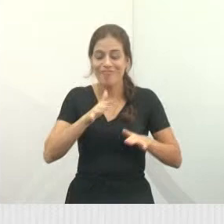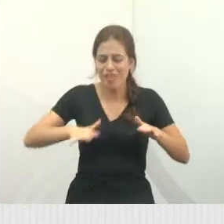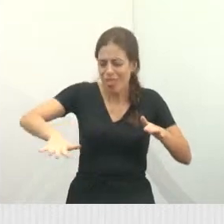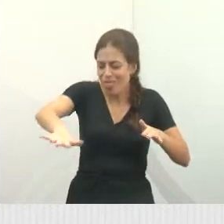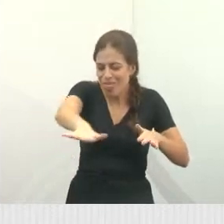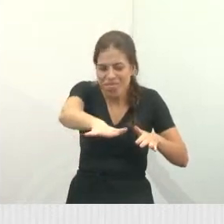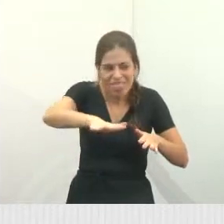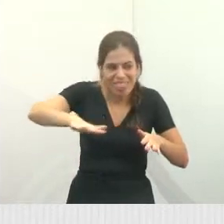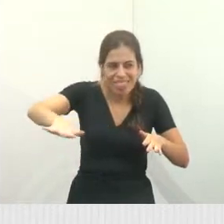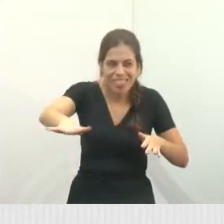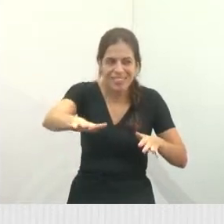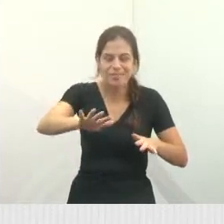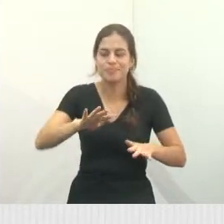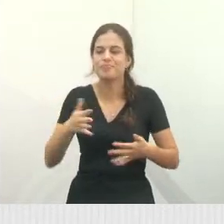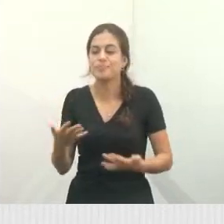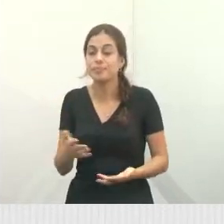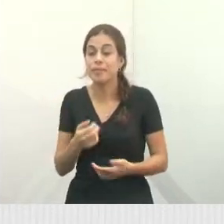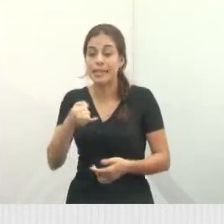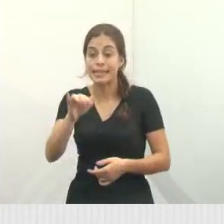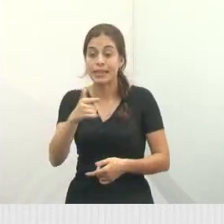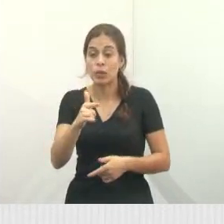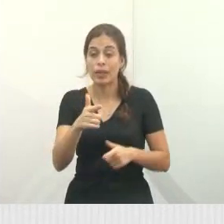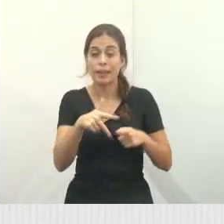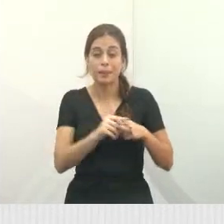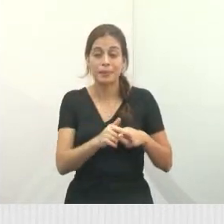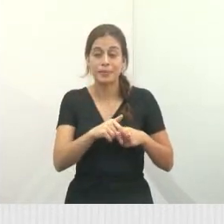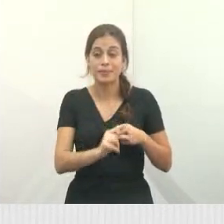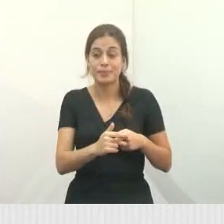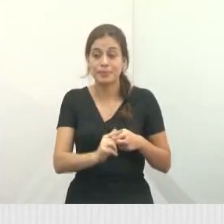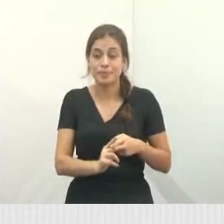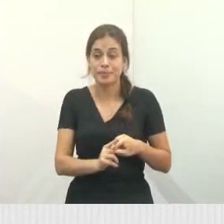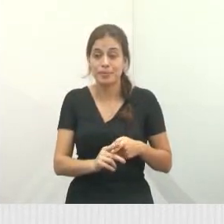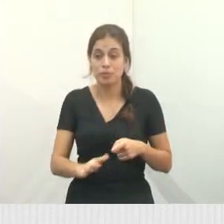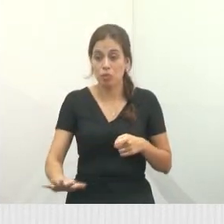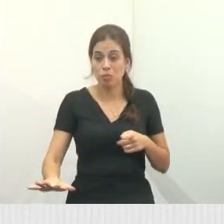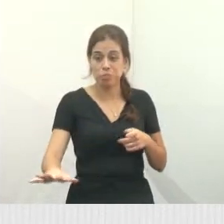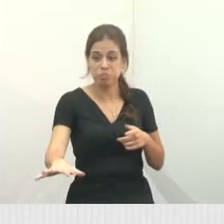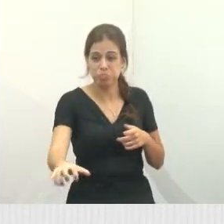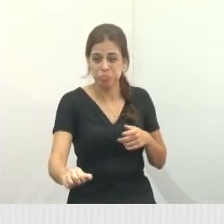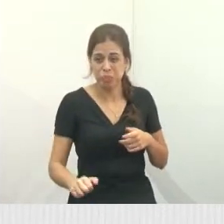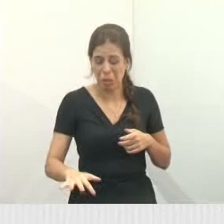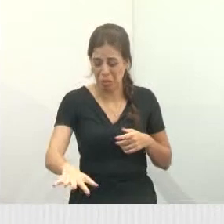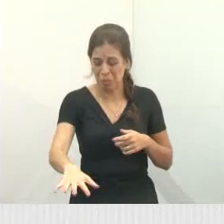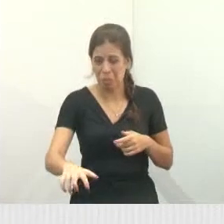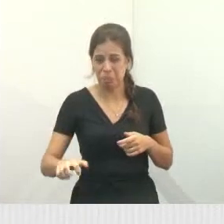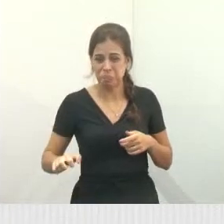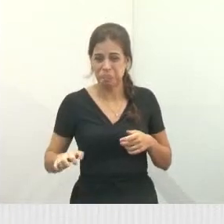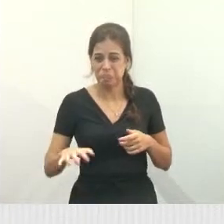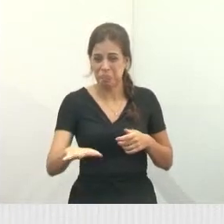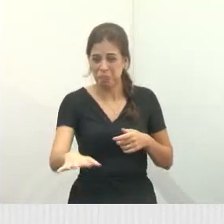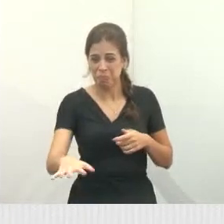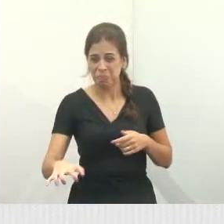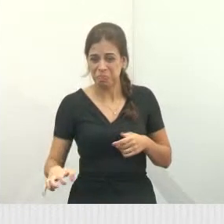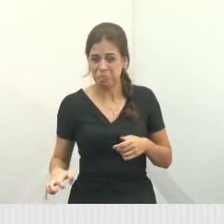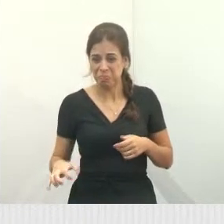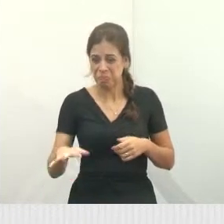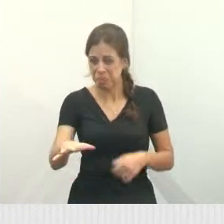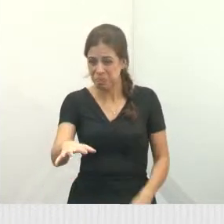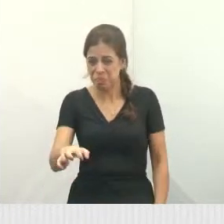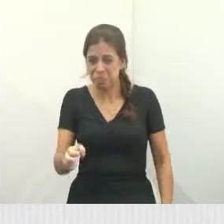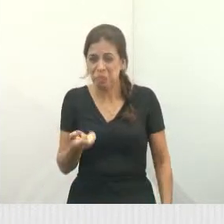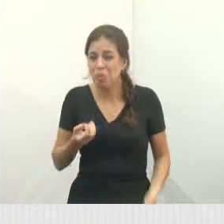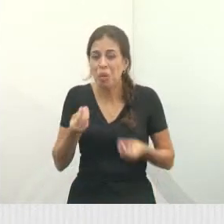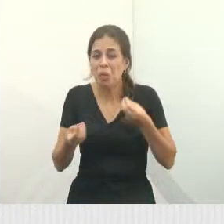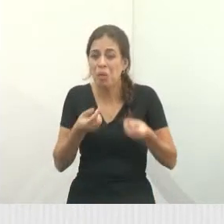E o que acontece? Se não tiver manutenção, chega mais próximo aqui. Eu vou fazer com a própria água. Olha lá. Olha como é que está isso aqui. Olha como é que a água vai correr ali.